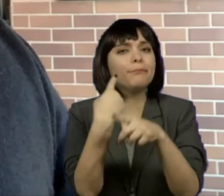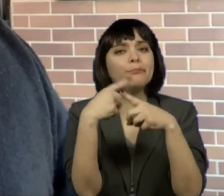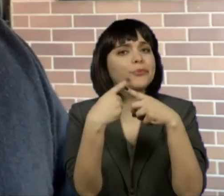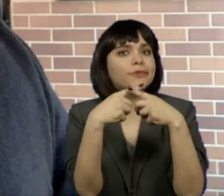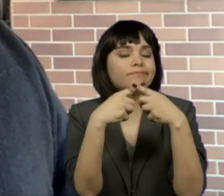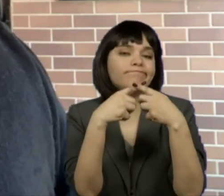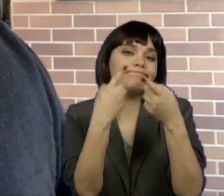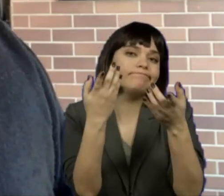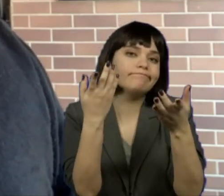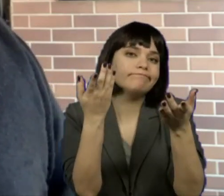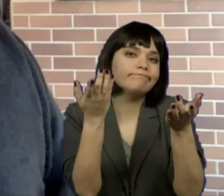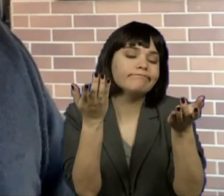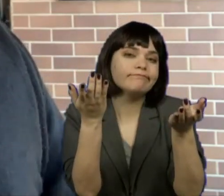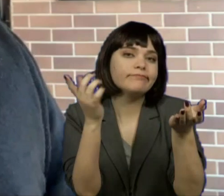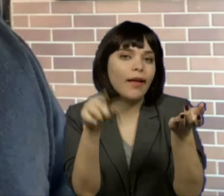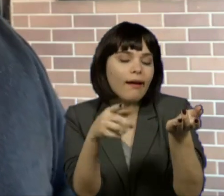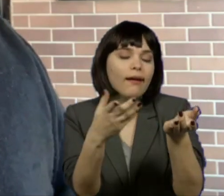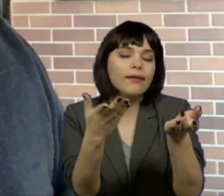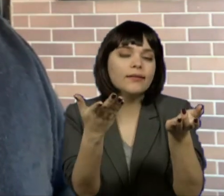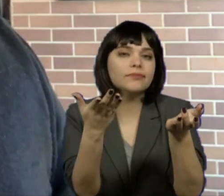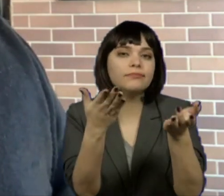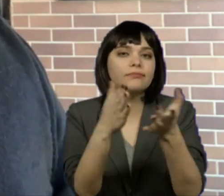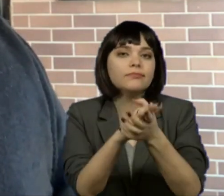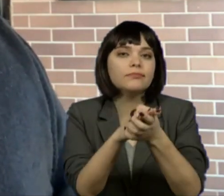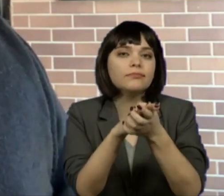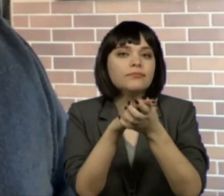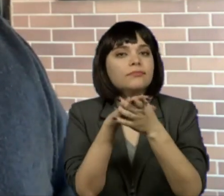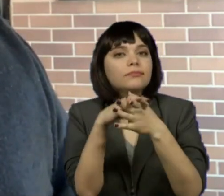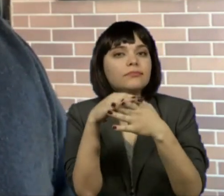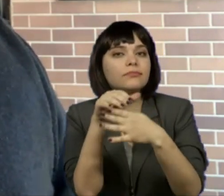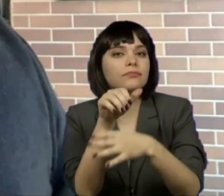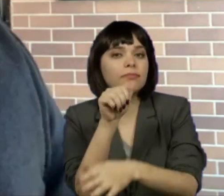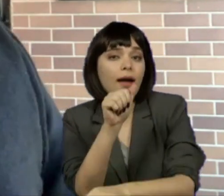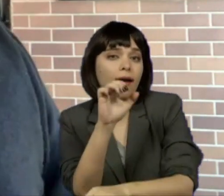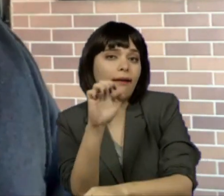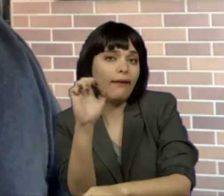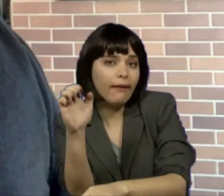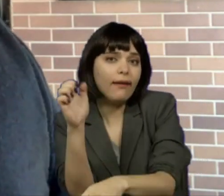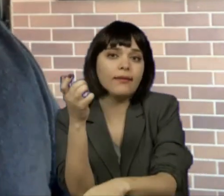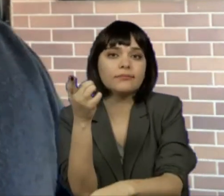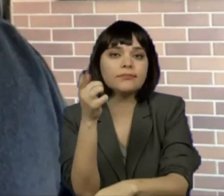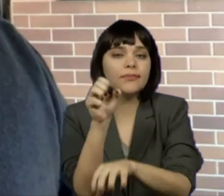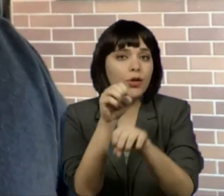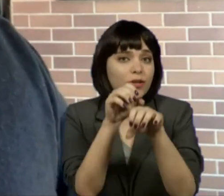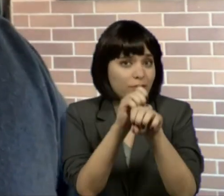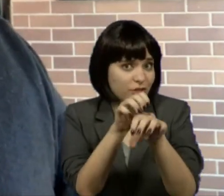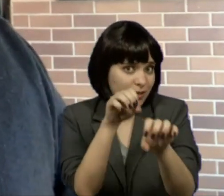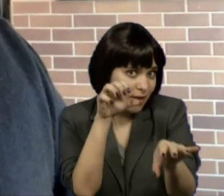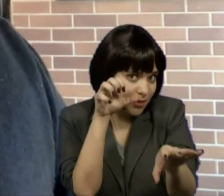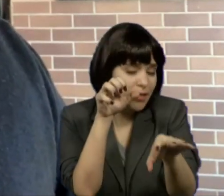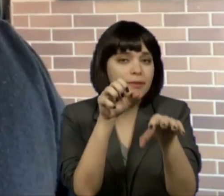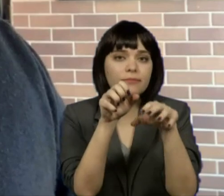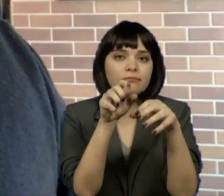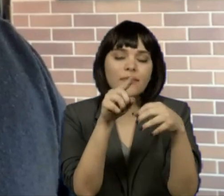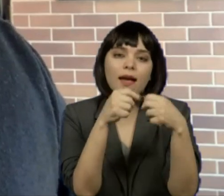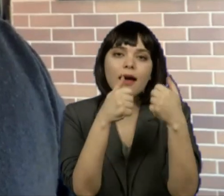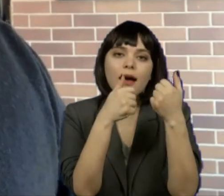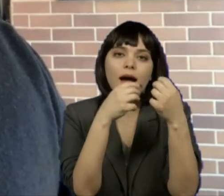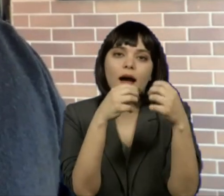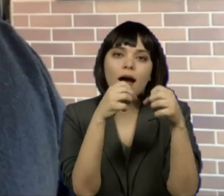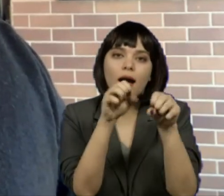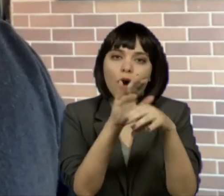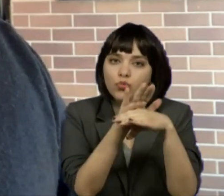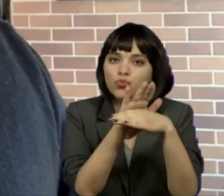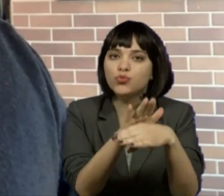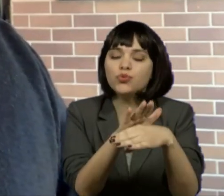Porque, de fato, o AE, como o Alan colocou, que é um auxílio